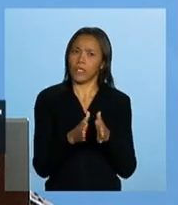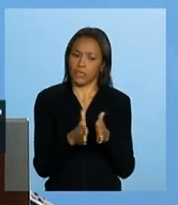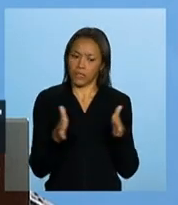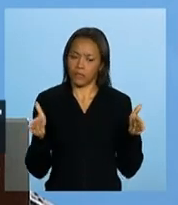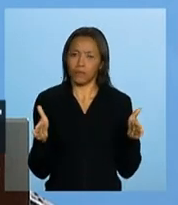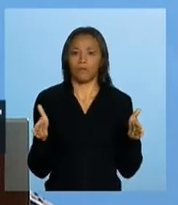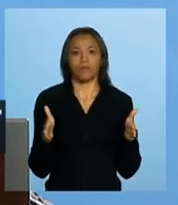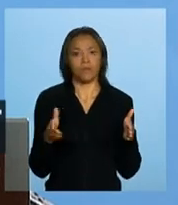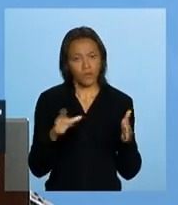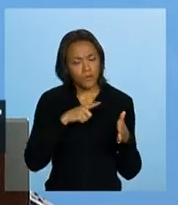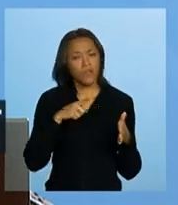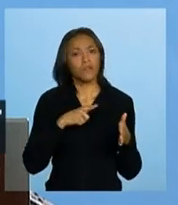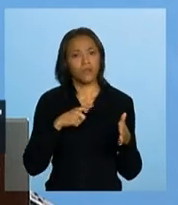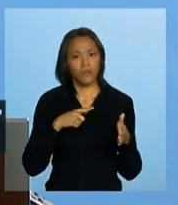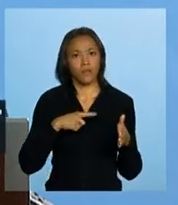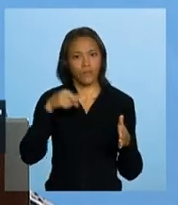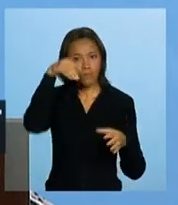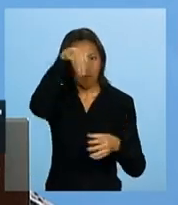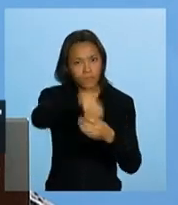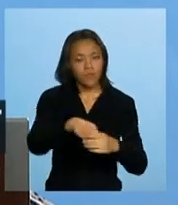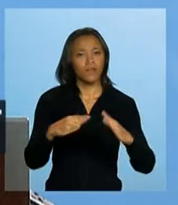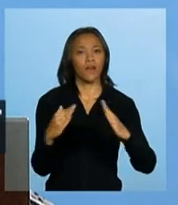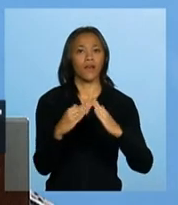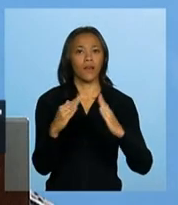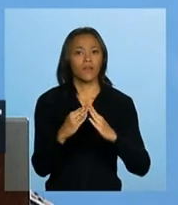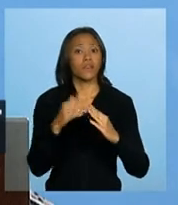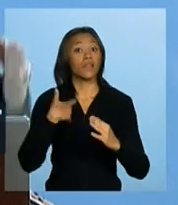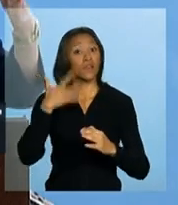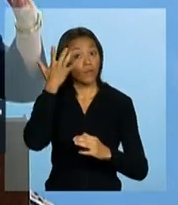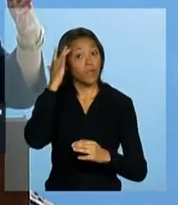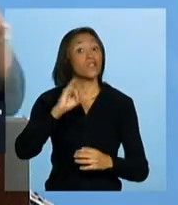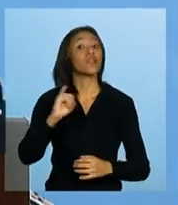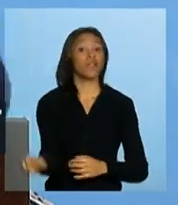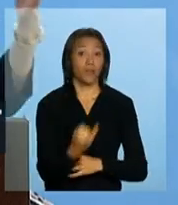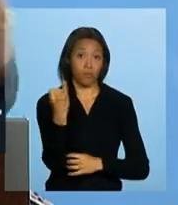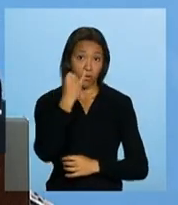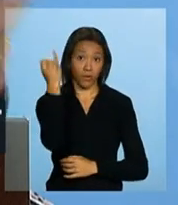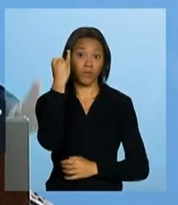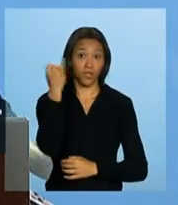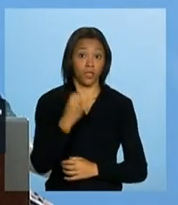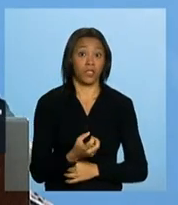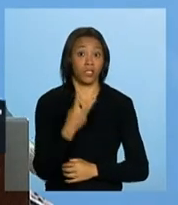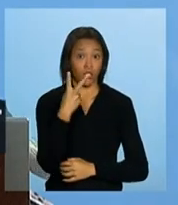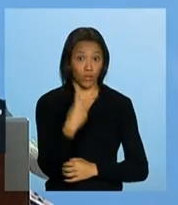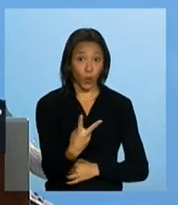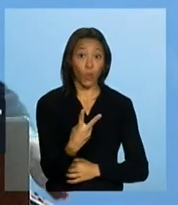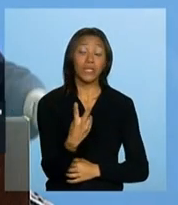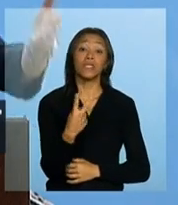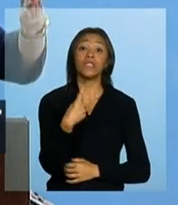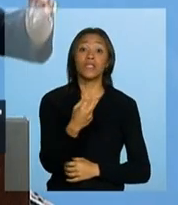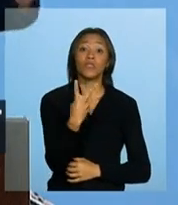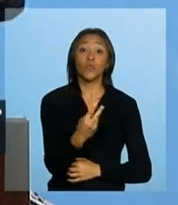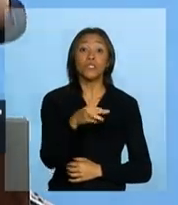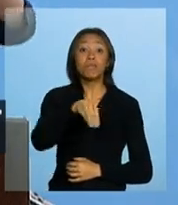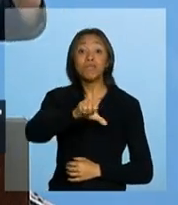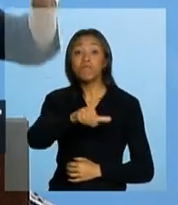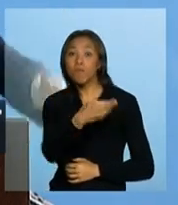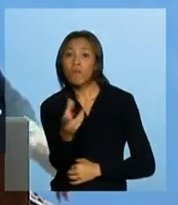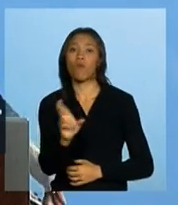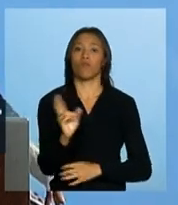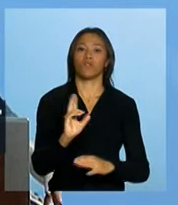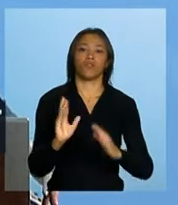de ter algo que eu considero muito importante nesses dois milhões de casas, porque nós